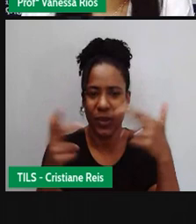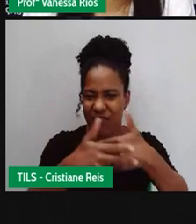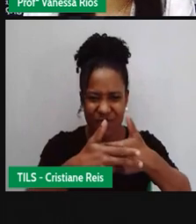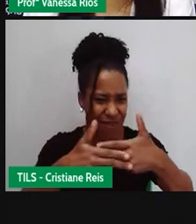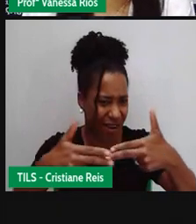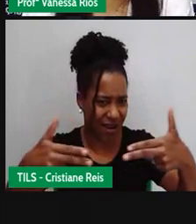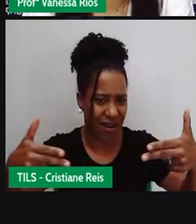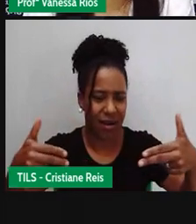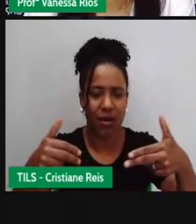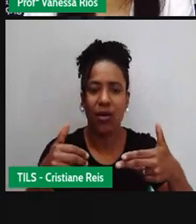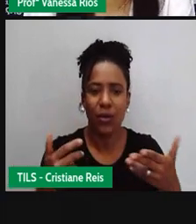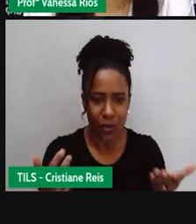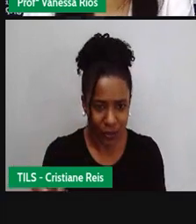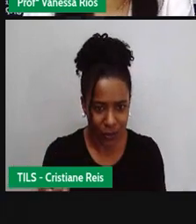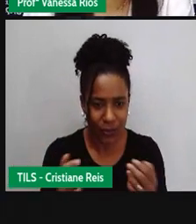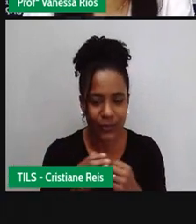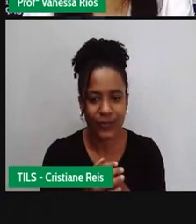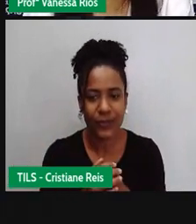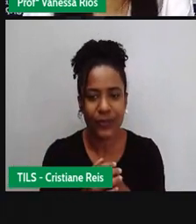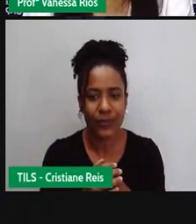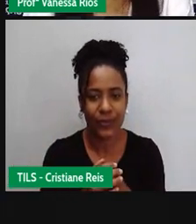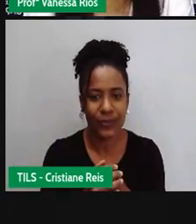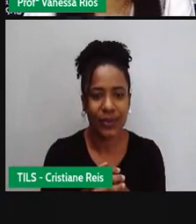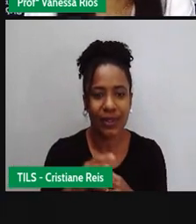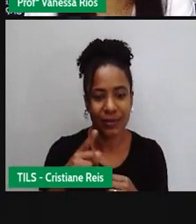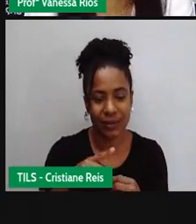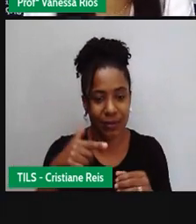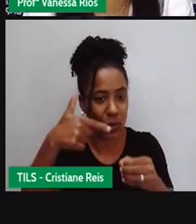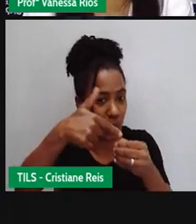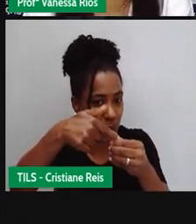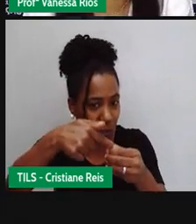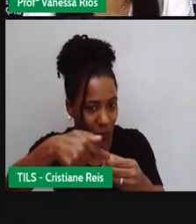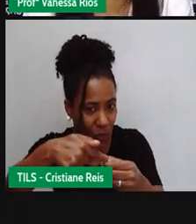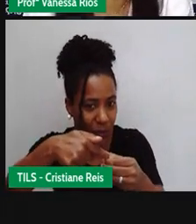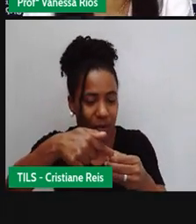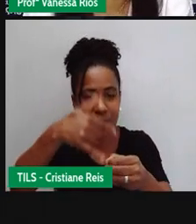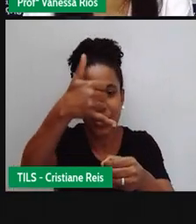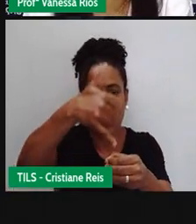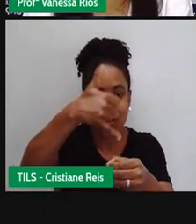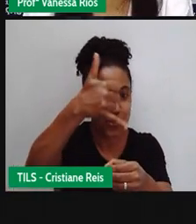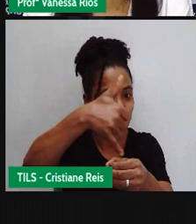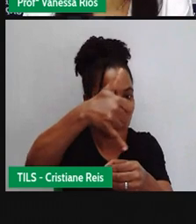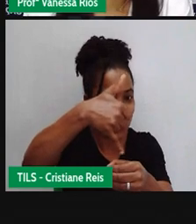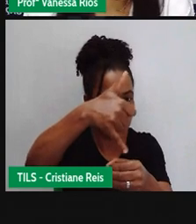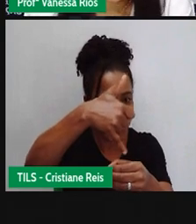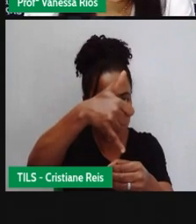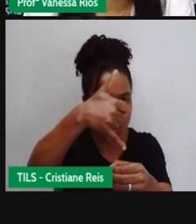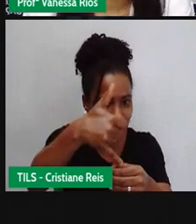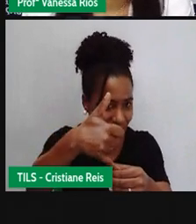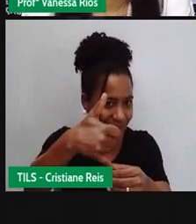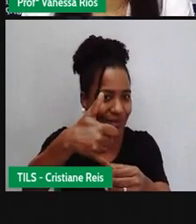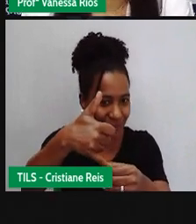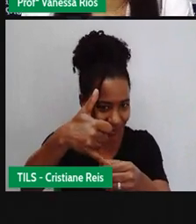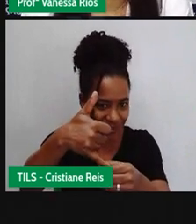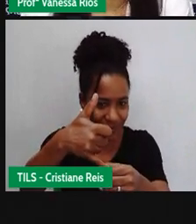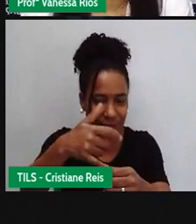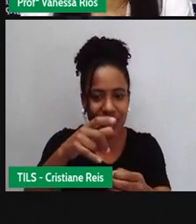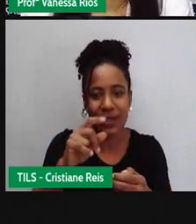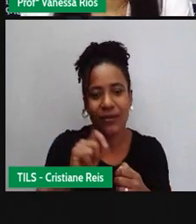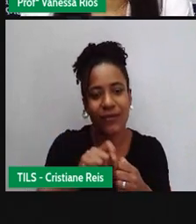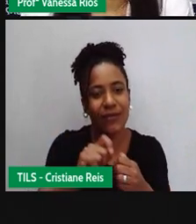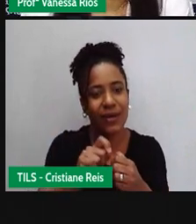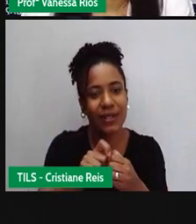muito relacionada à utilização aí dos combustíveis que são produzidos a partir de